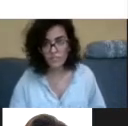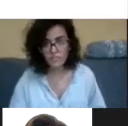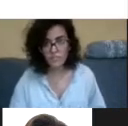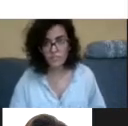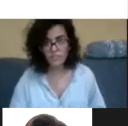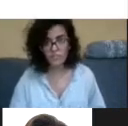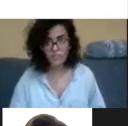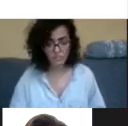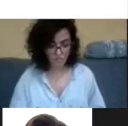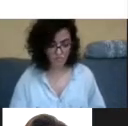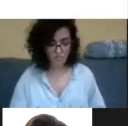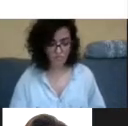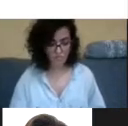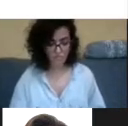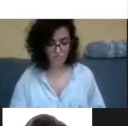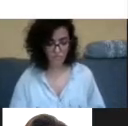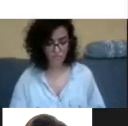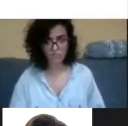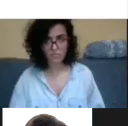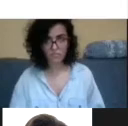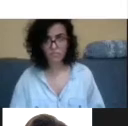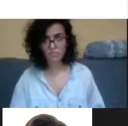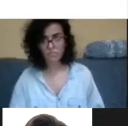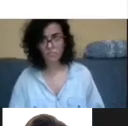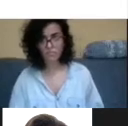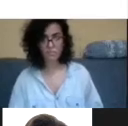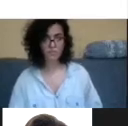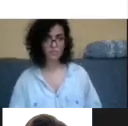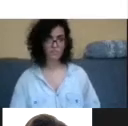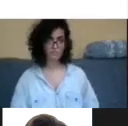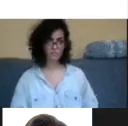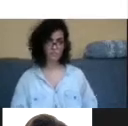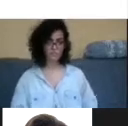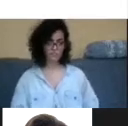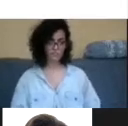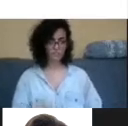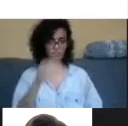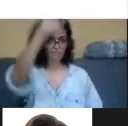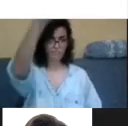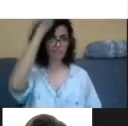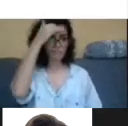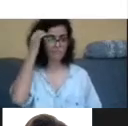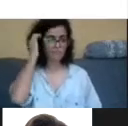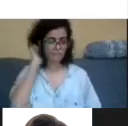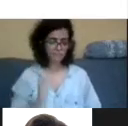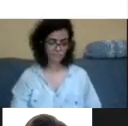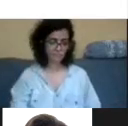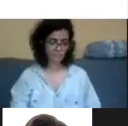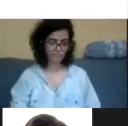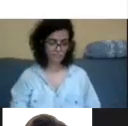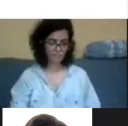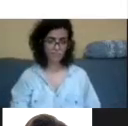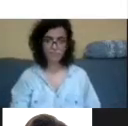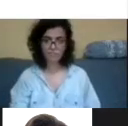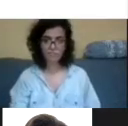referência que são os que a Pathy vai falar muito e, na verdade, desenho universal. A Maria falou mais no encontro passado.